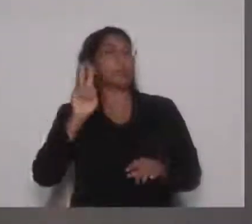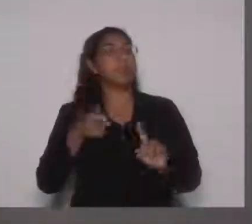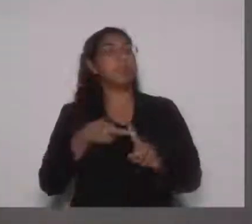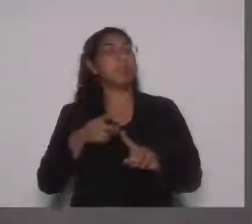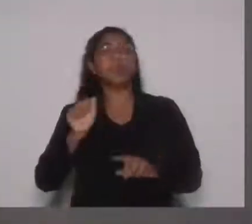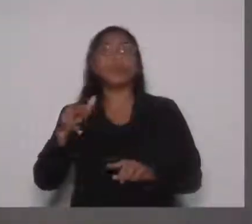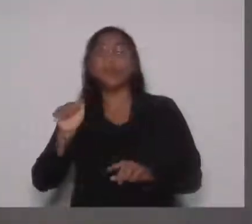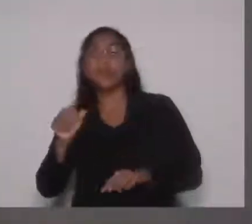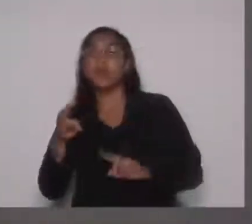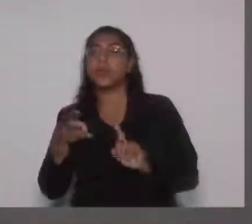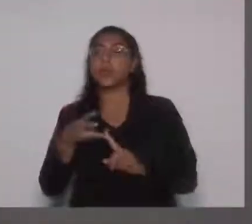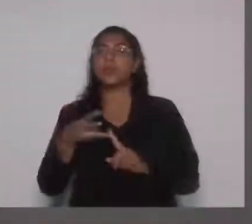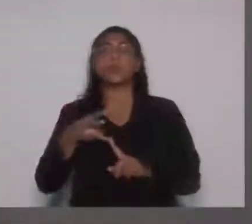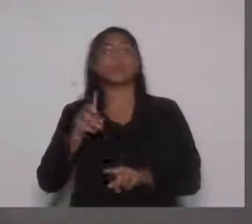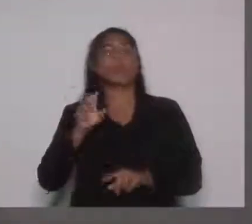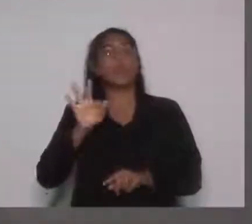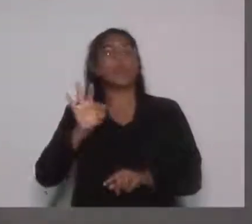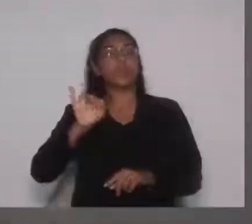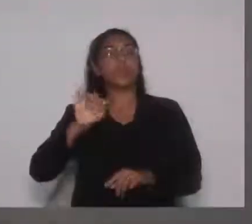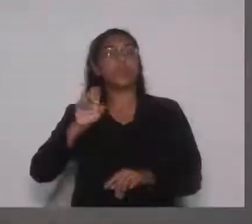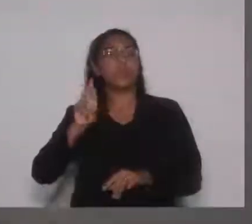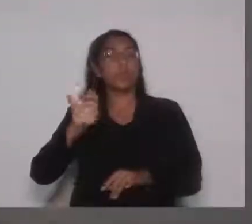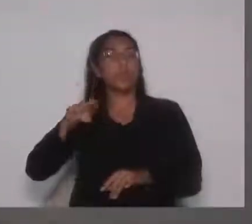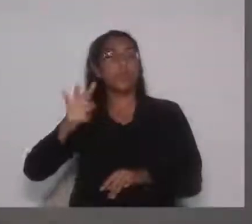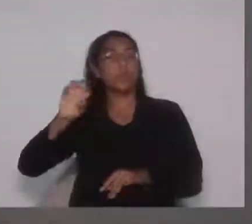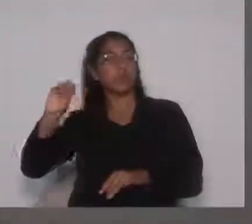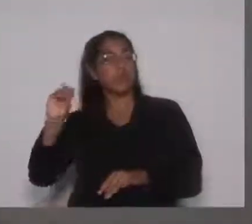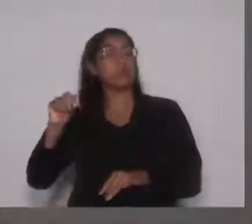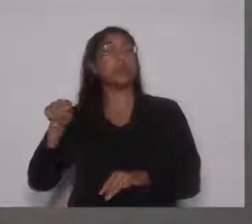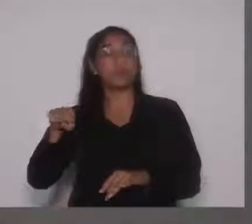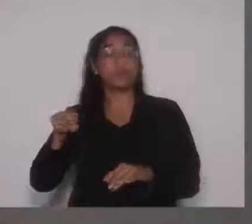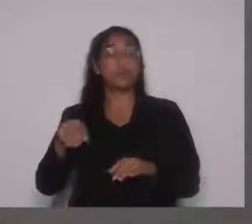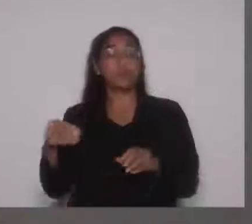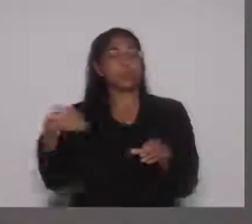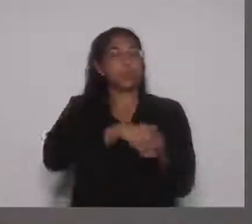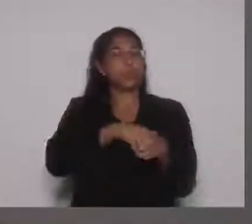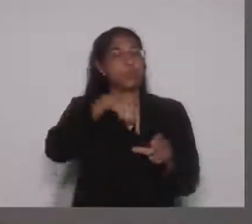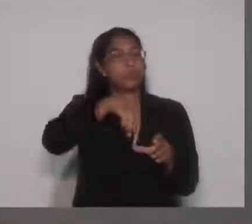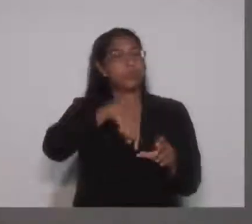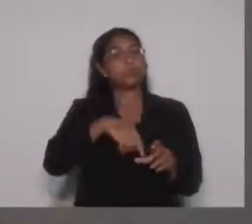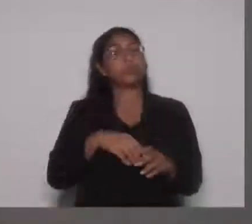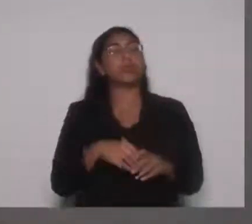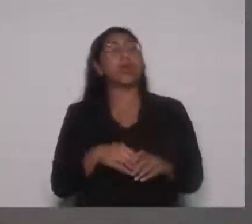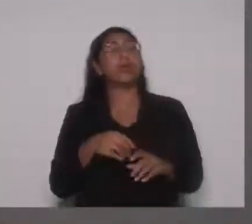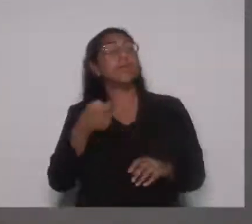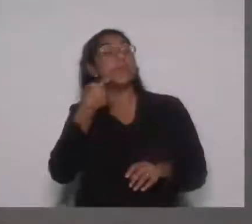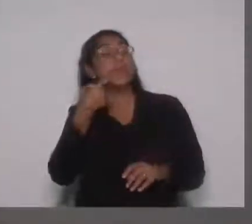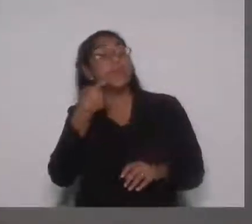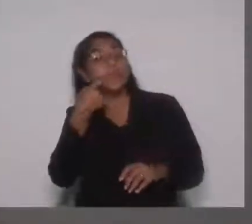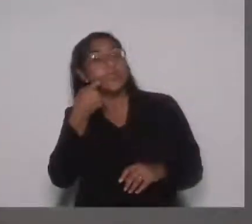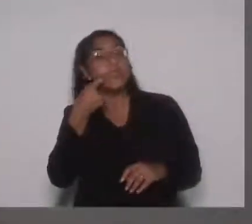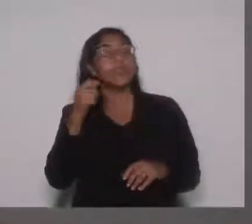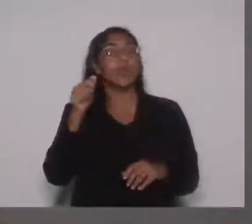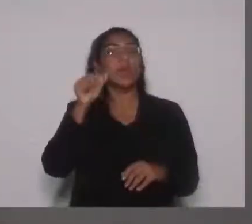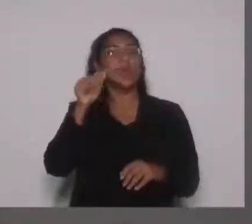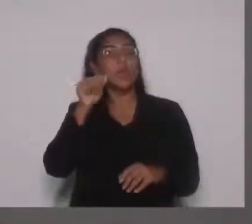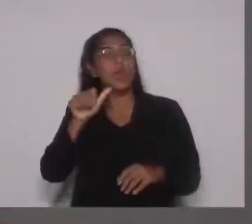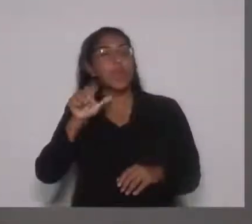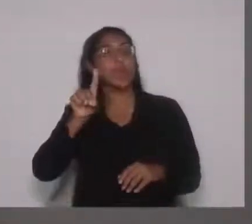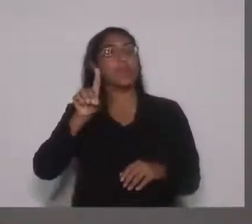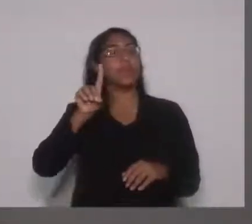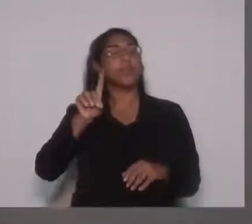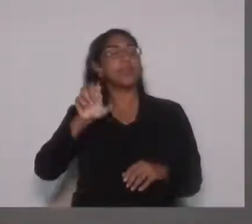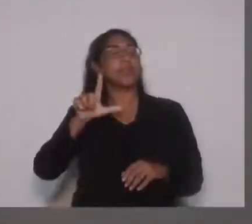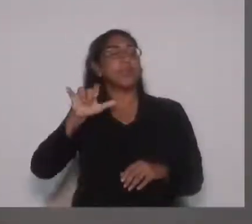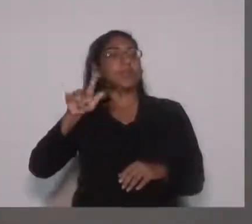como membros também da Procuradoria. Na sexta-feira nós vamos fazer uma palestra. A delegada viria palestrar,